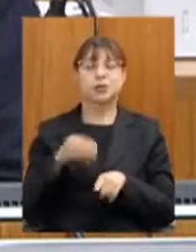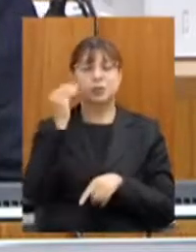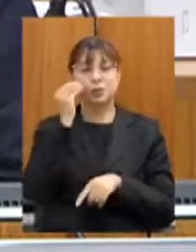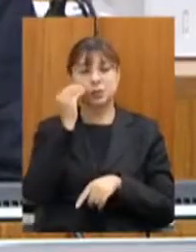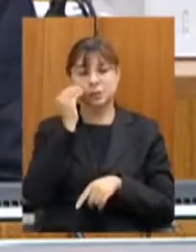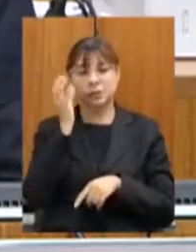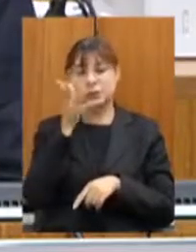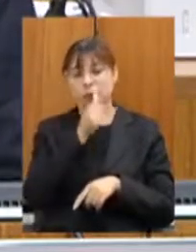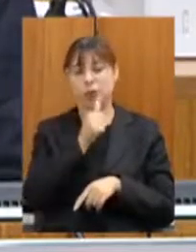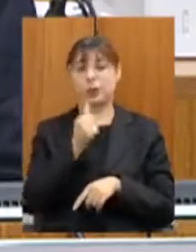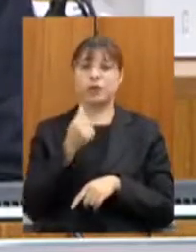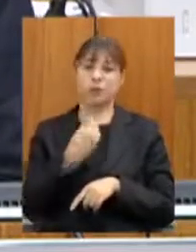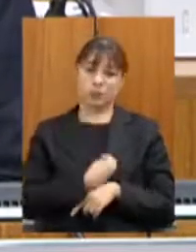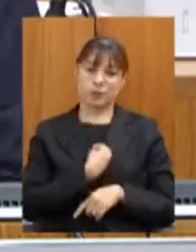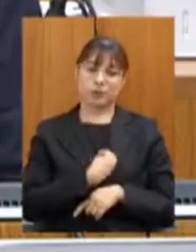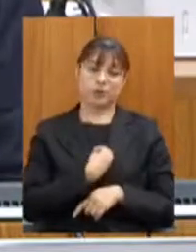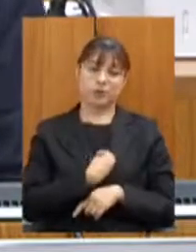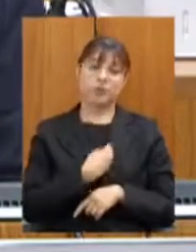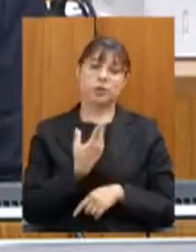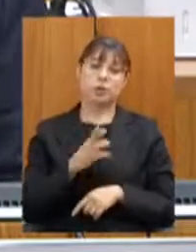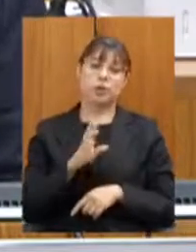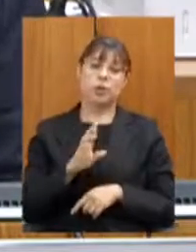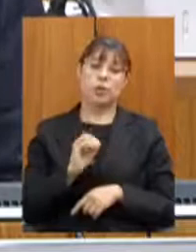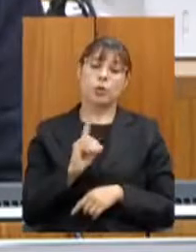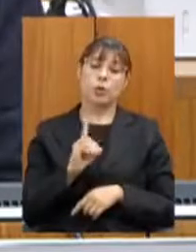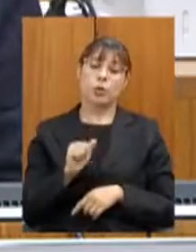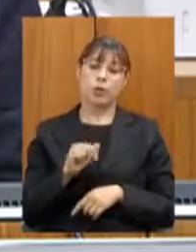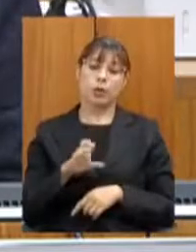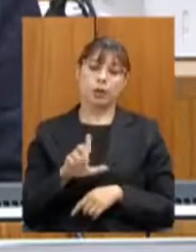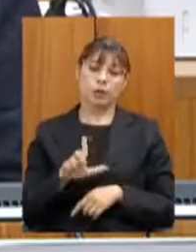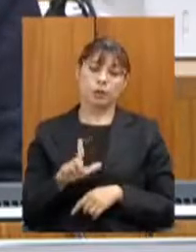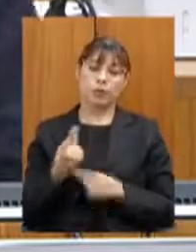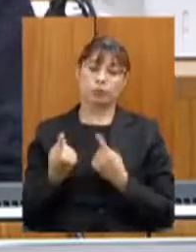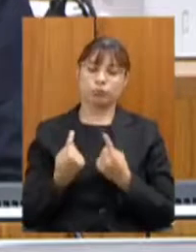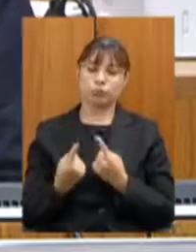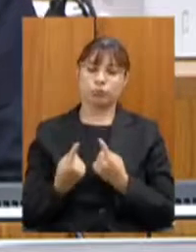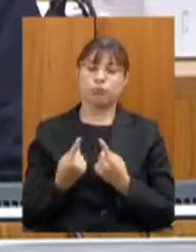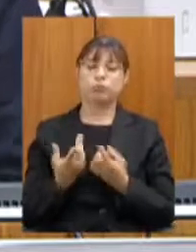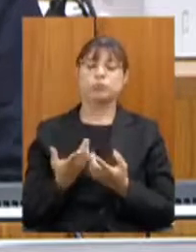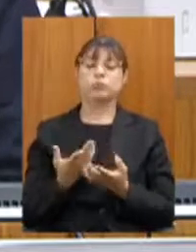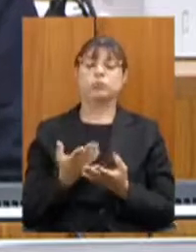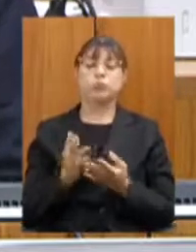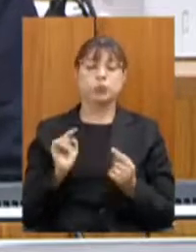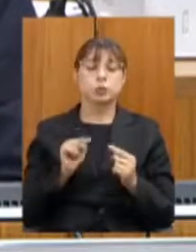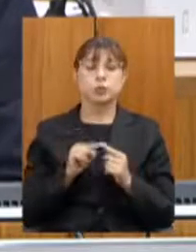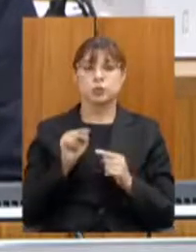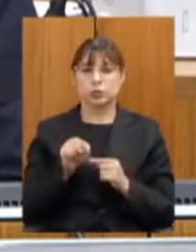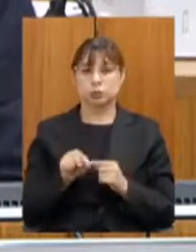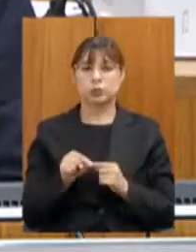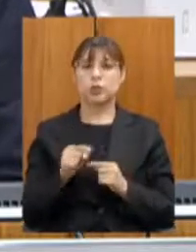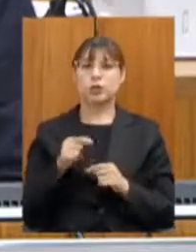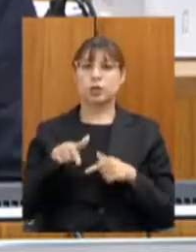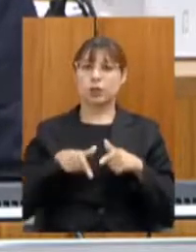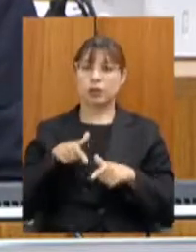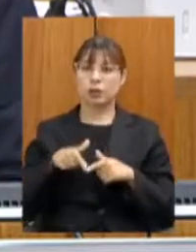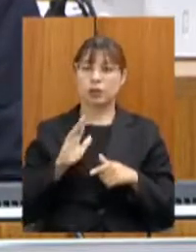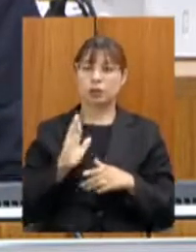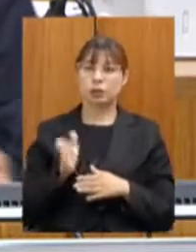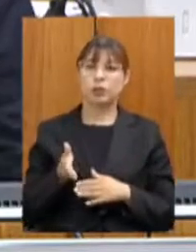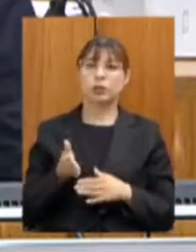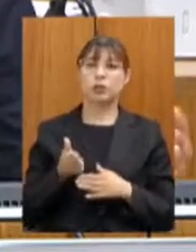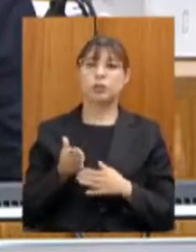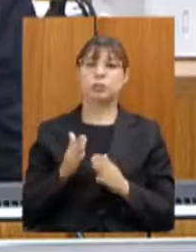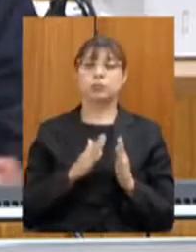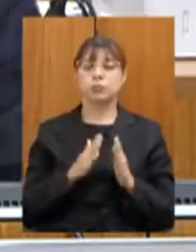essas vidas. Então, o Rodoanel Metropolitano, ele tem atualmente essa configuração, ele é um trabalho que vem sendo desenvolvido